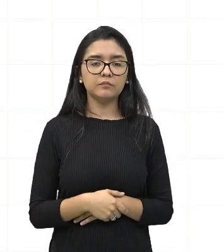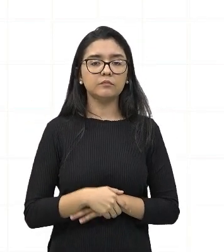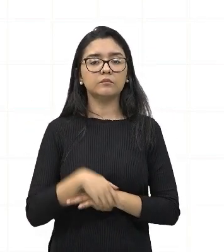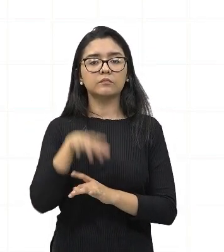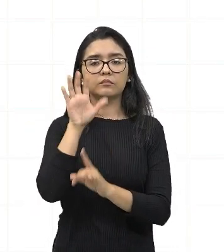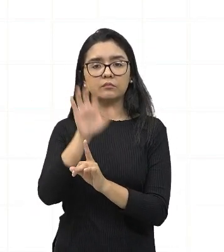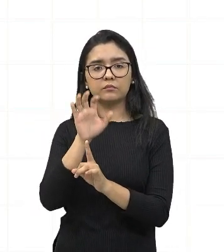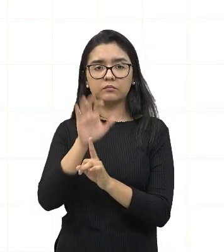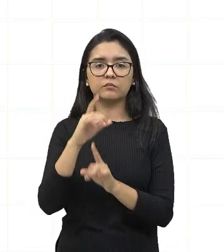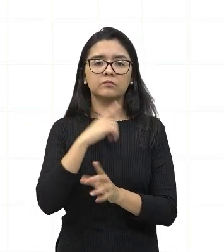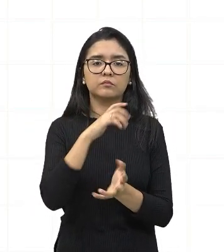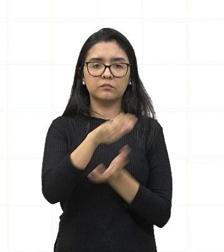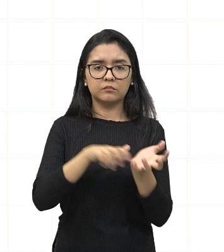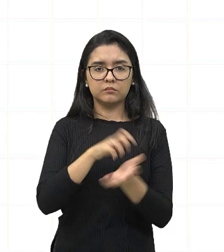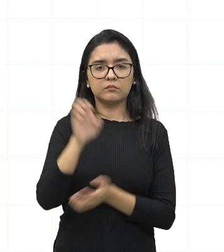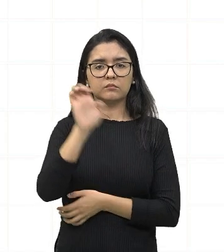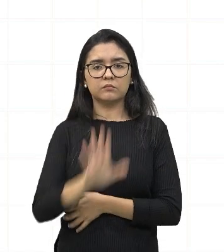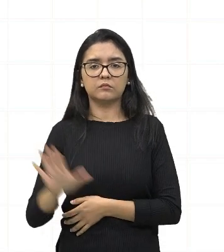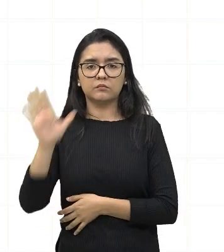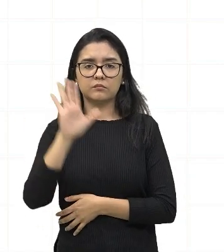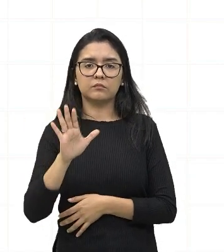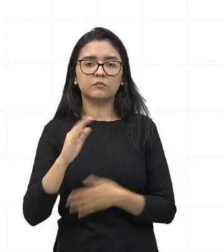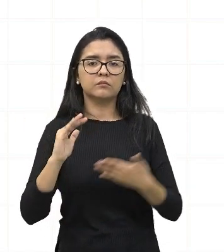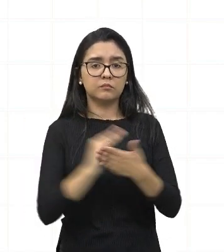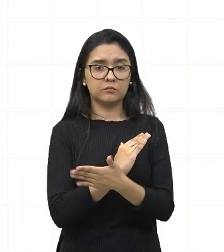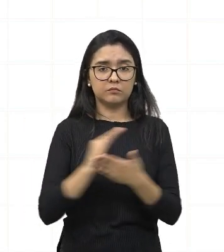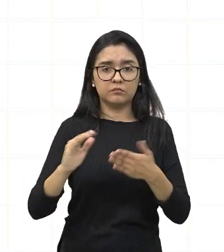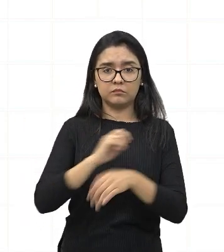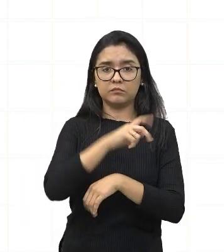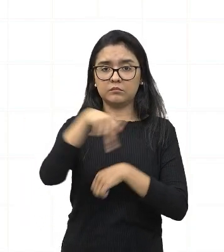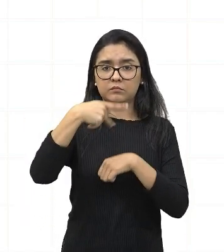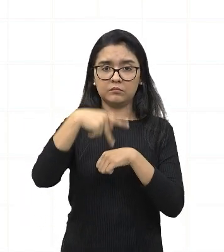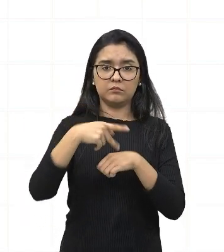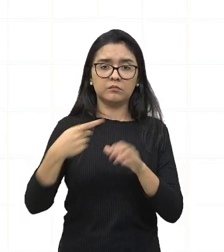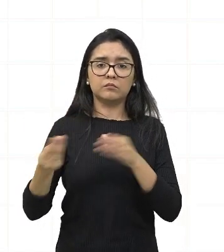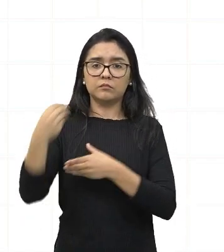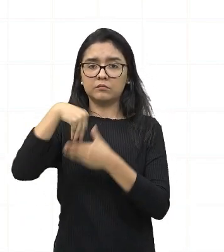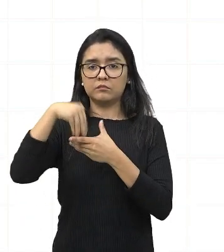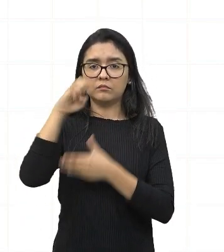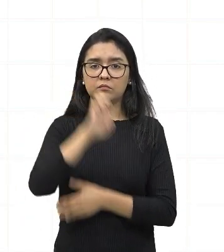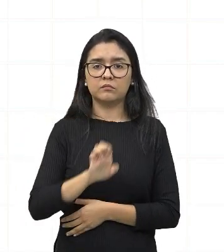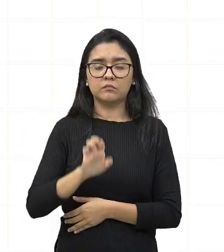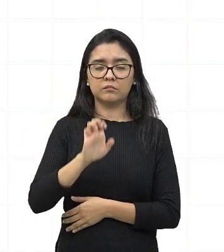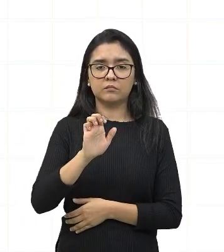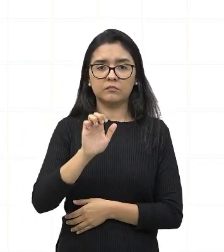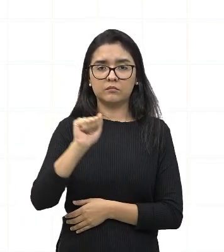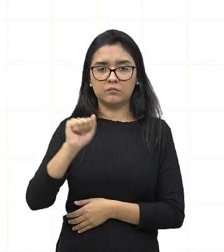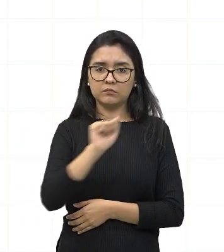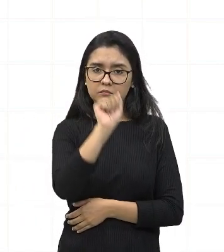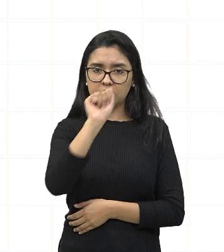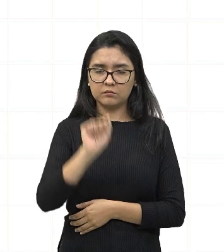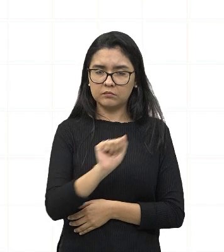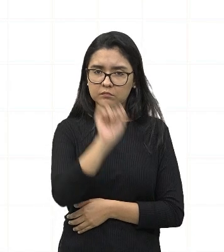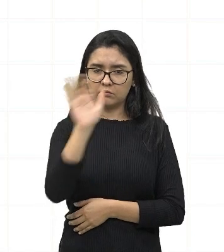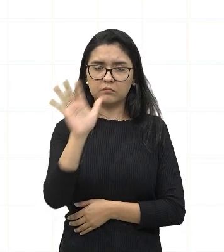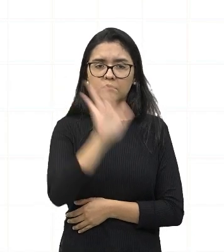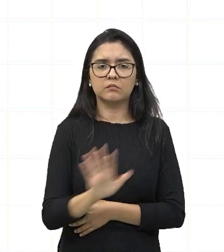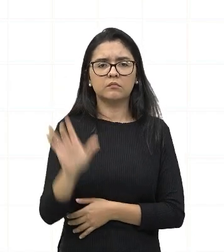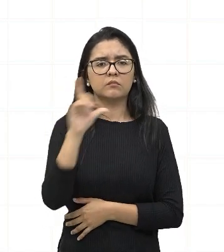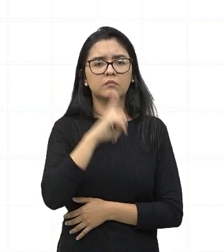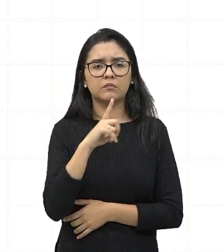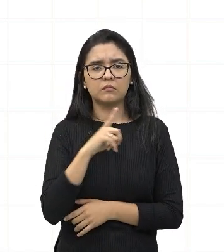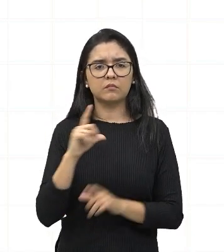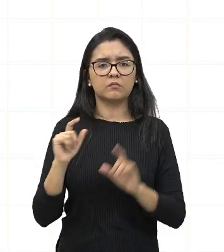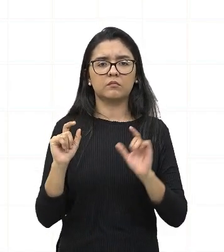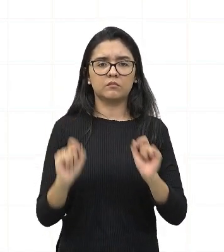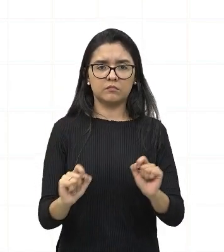Influenciados pelas revoluções europeias, algumas nações passaram, então, por toda essa questão